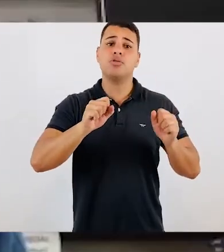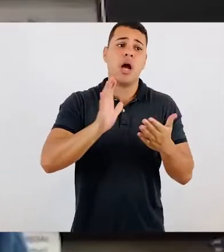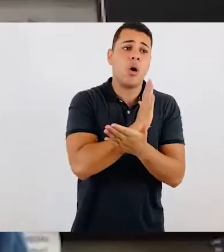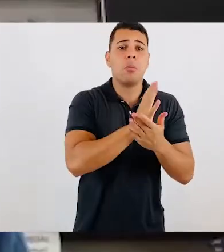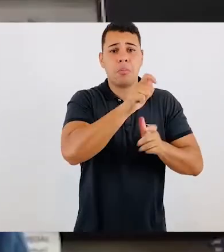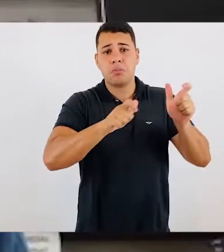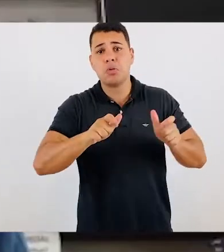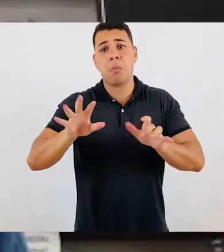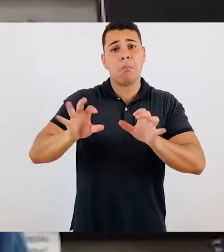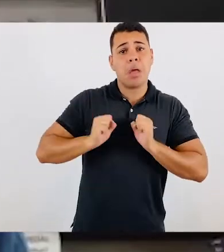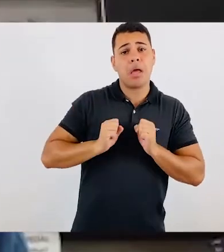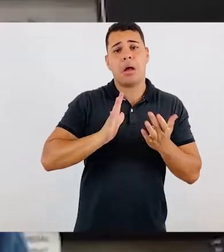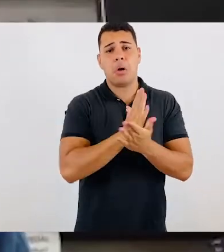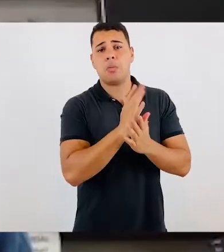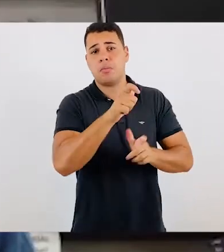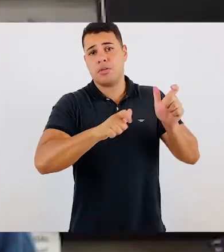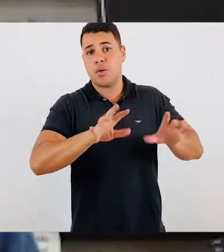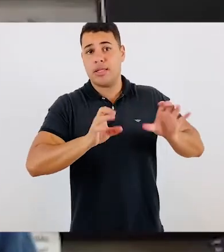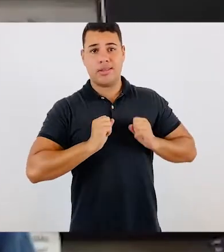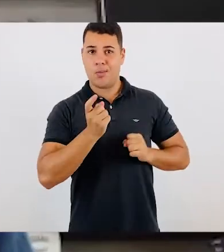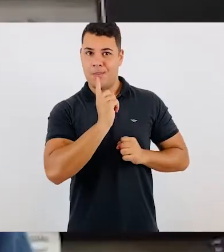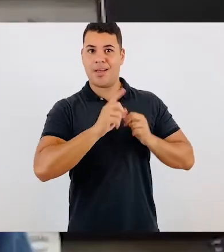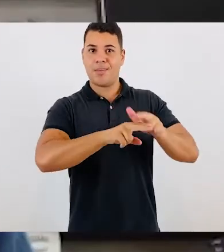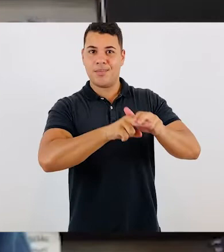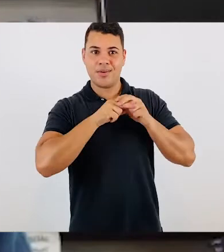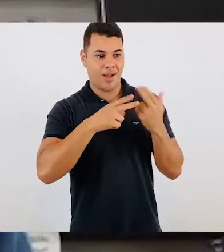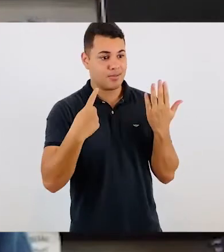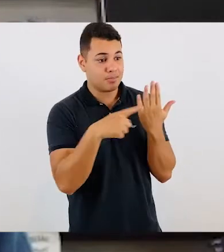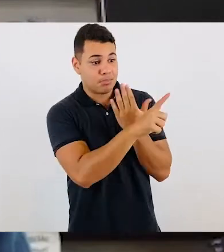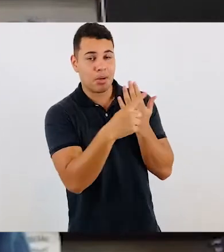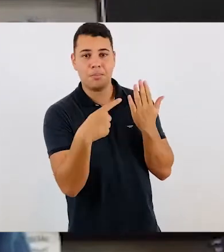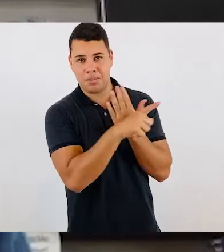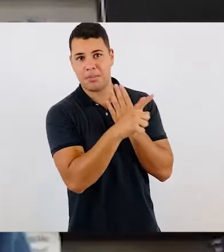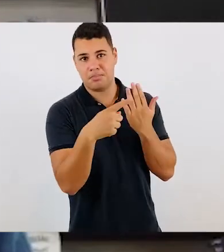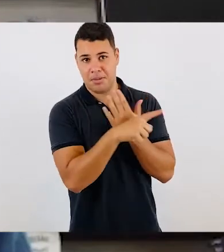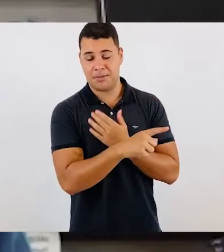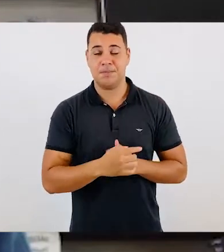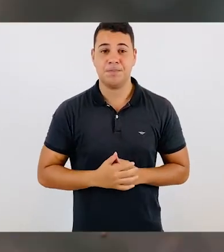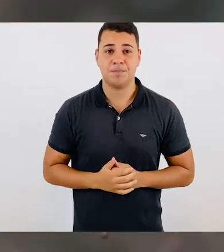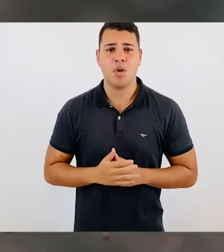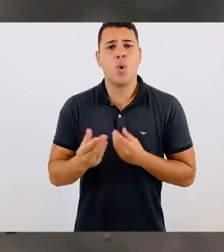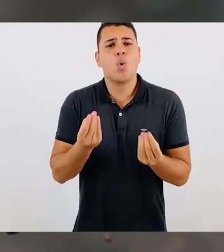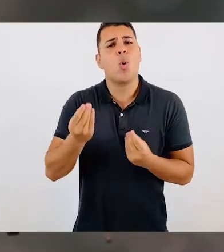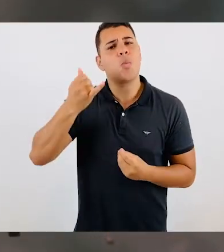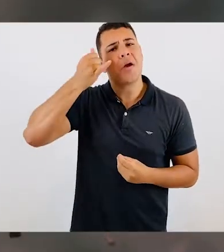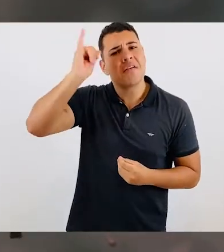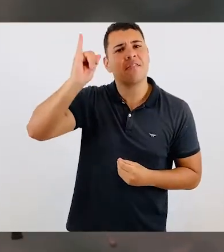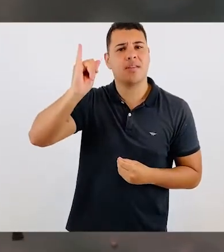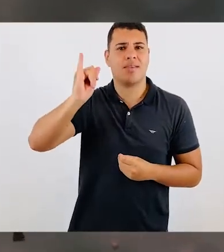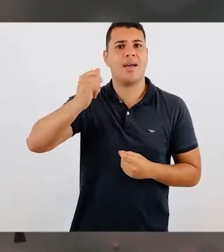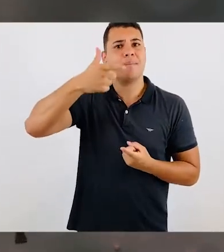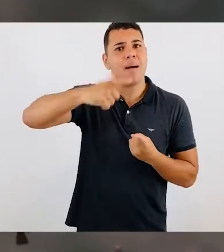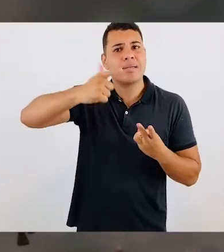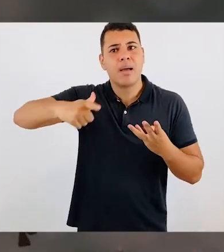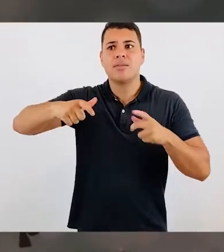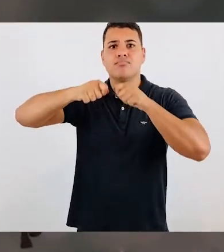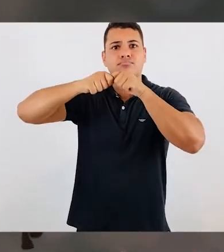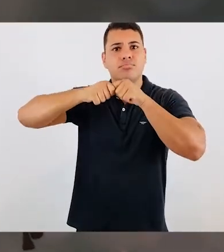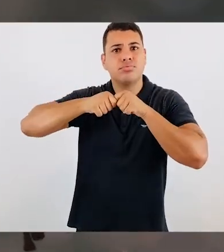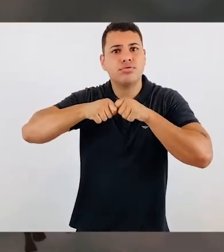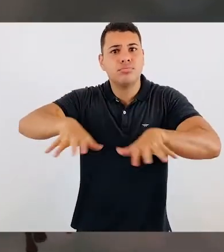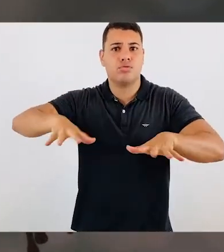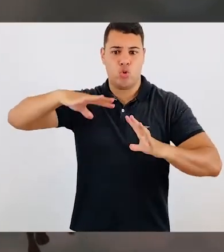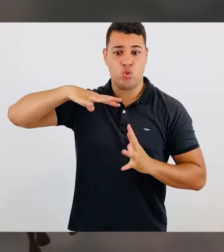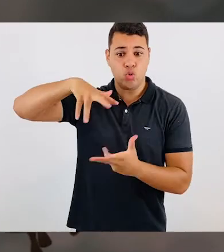inativar também a Ômicron e elas acabam não se reinfectando. Como evitar esse cenário de novas